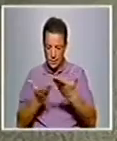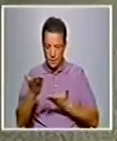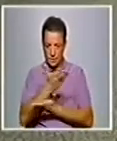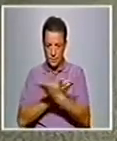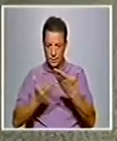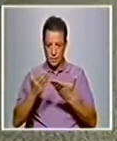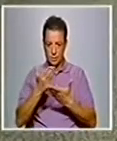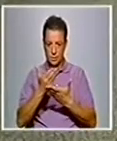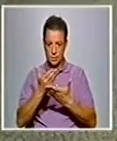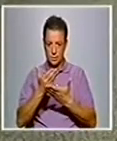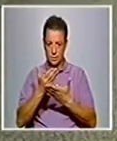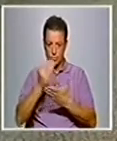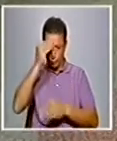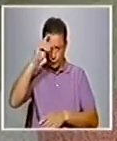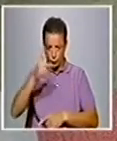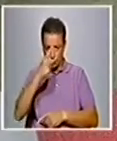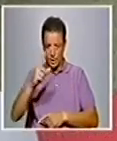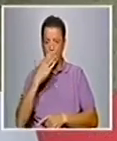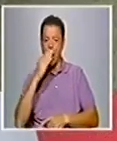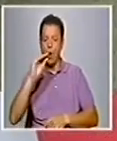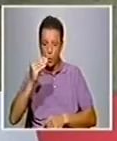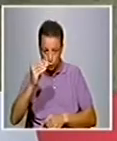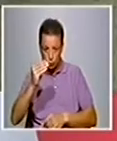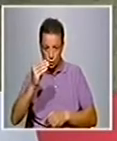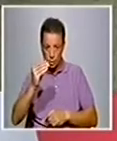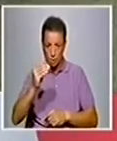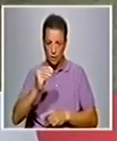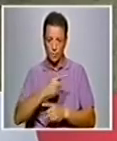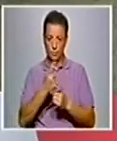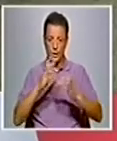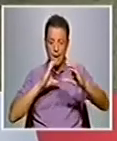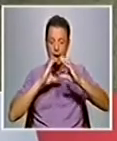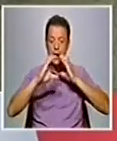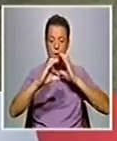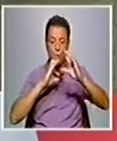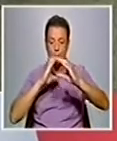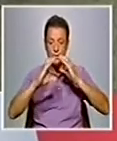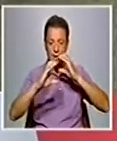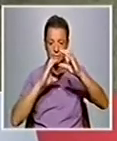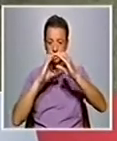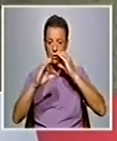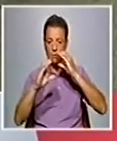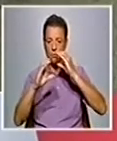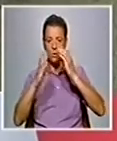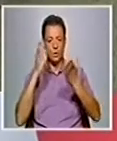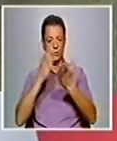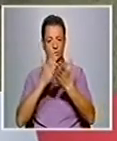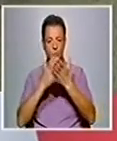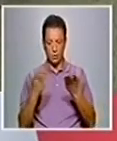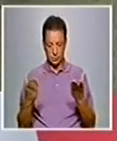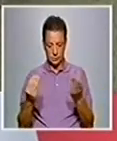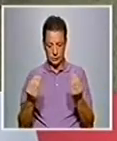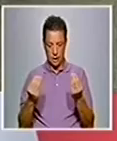os docentes e os estudantes, uma vez que a comunicação não tem lugar só durante a